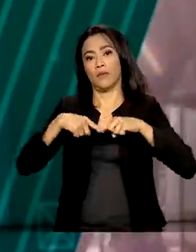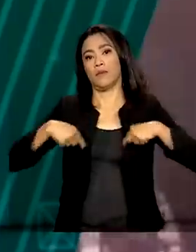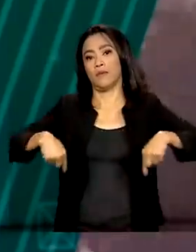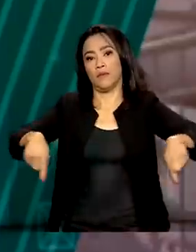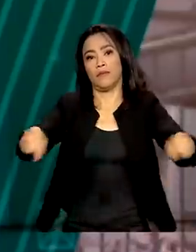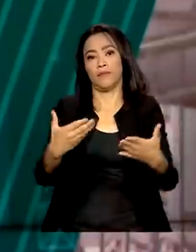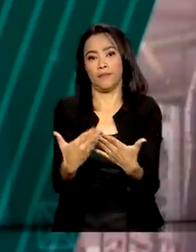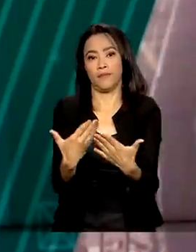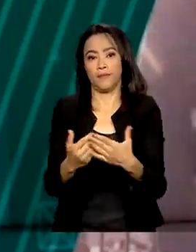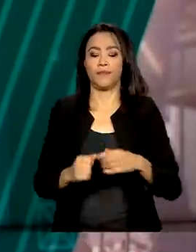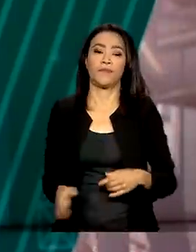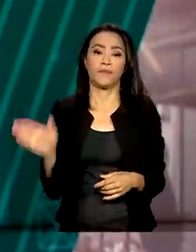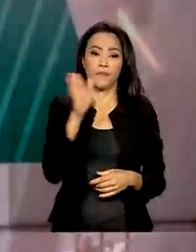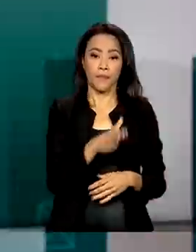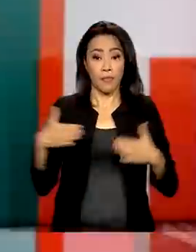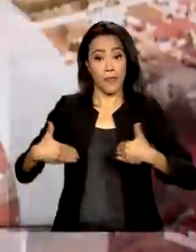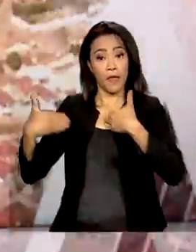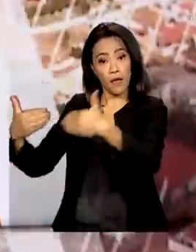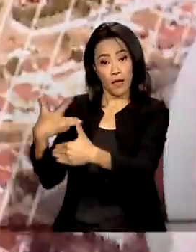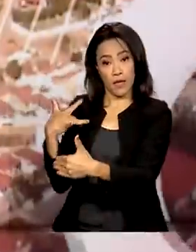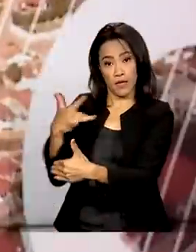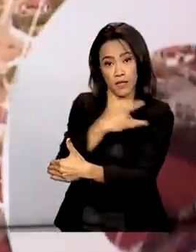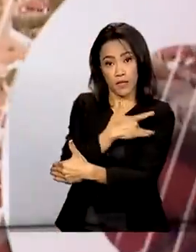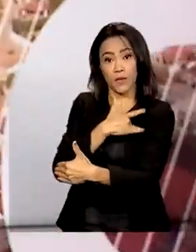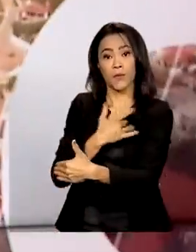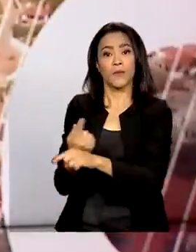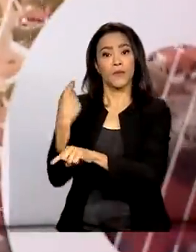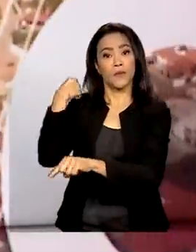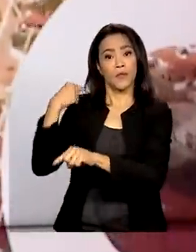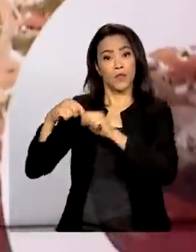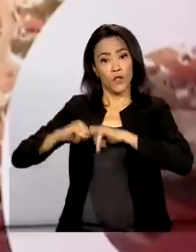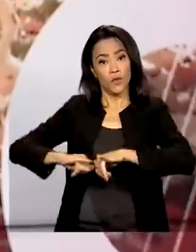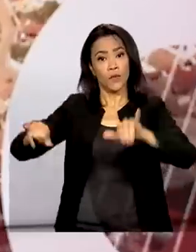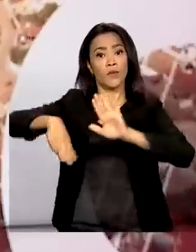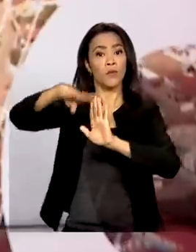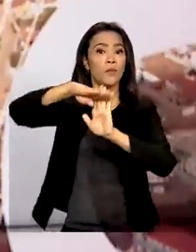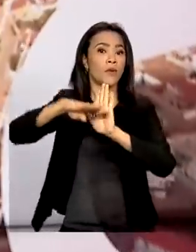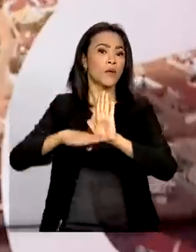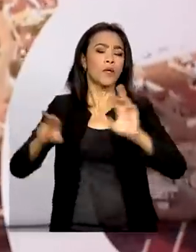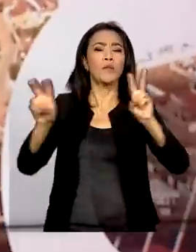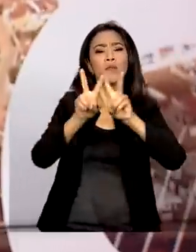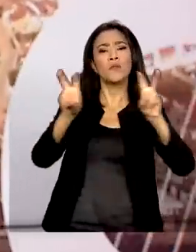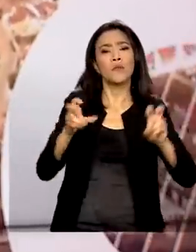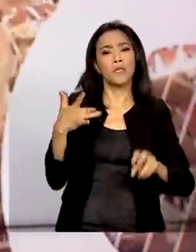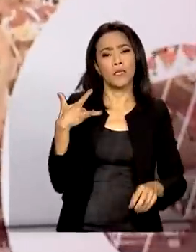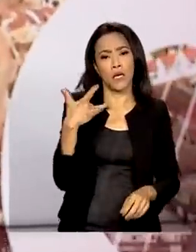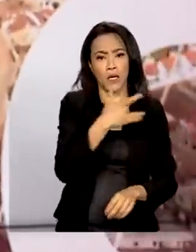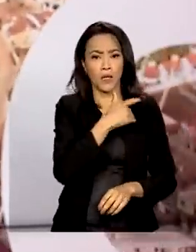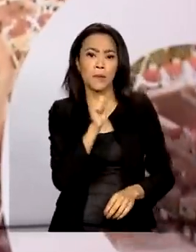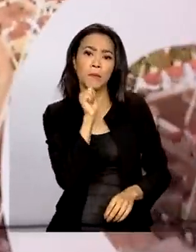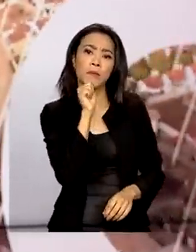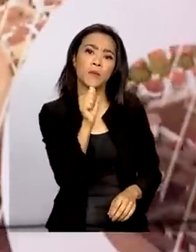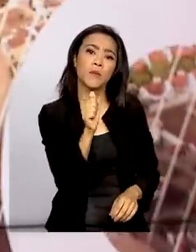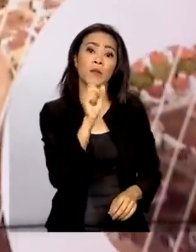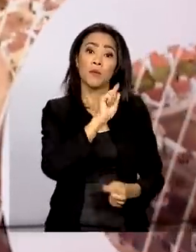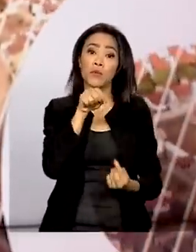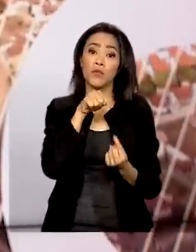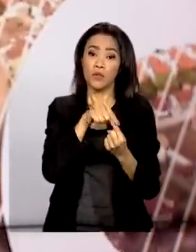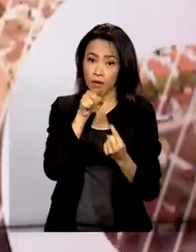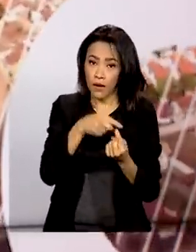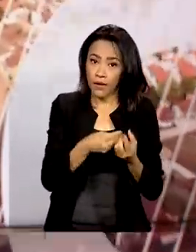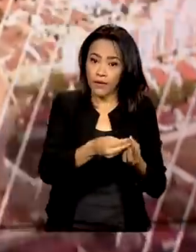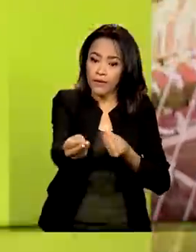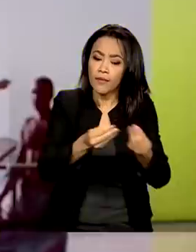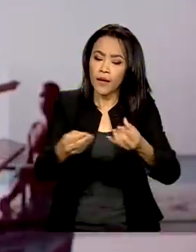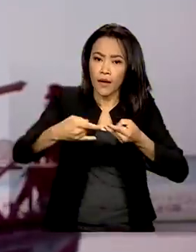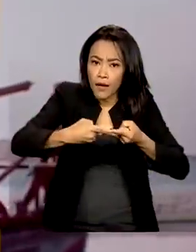O Ministério da Saúde lançou o Programa de Proteção e Promoção da Saúde Menstrual. A meta é entregar absorventes